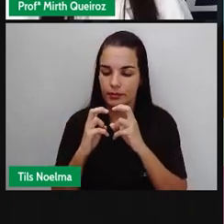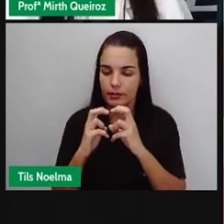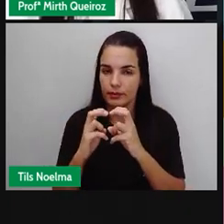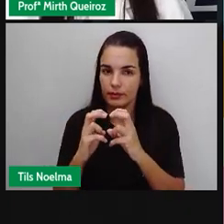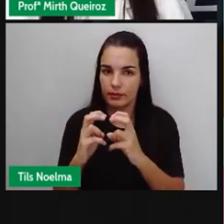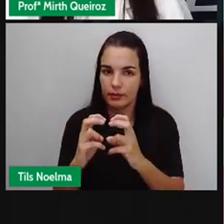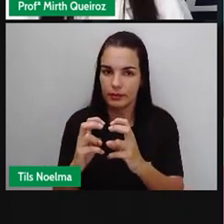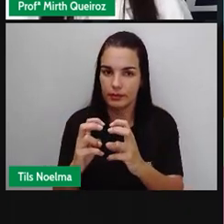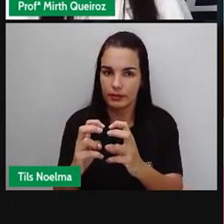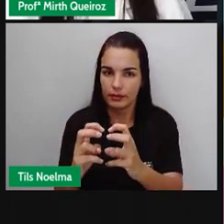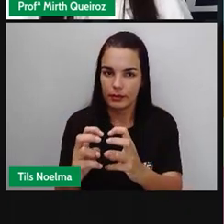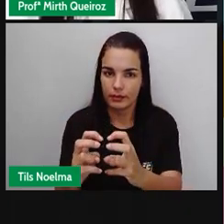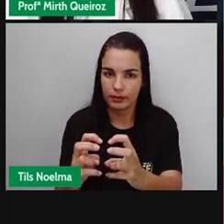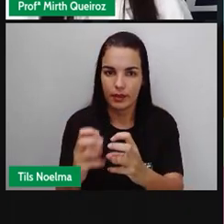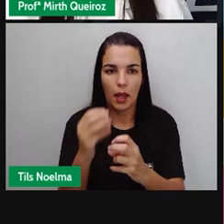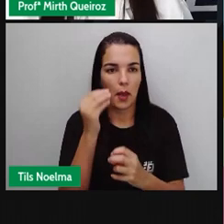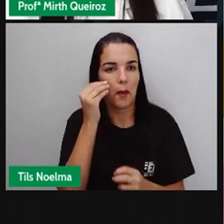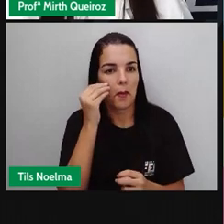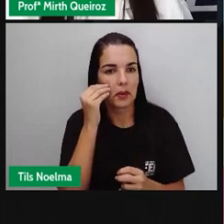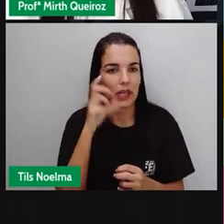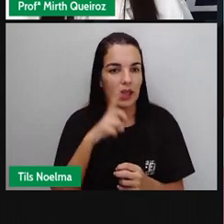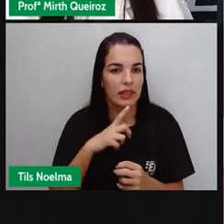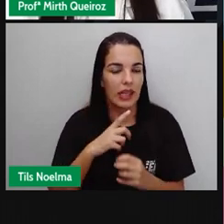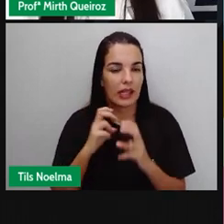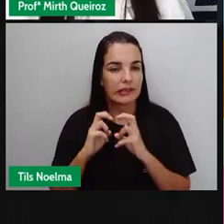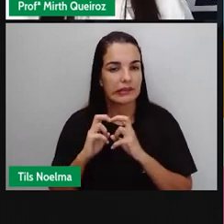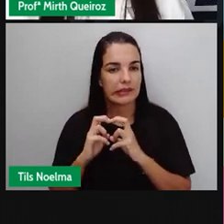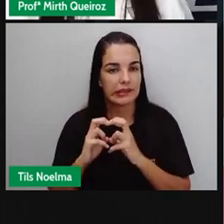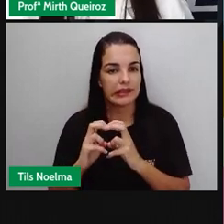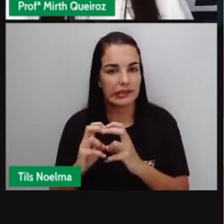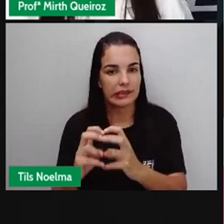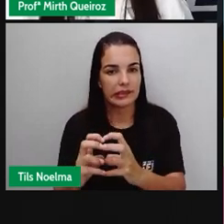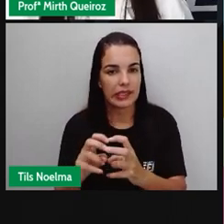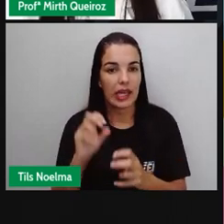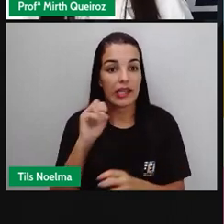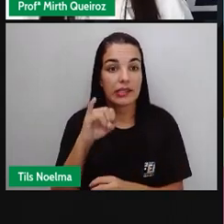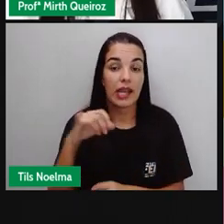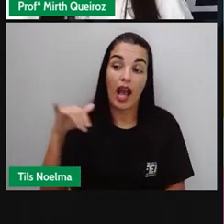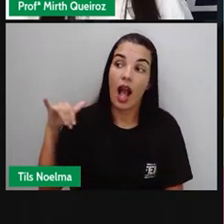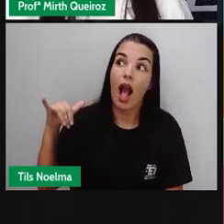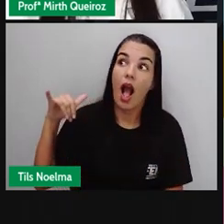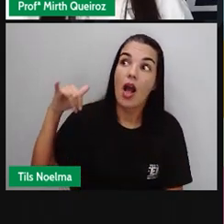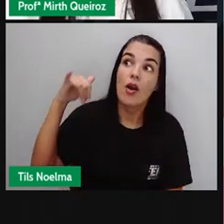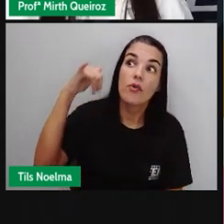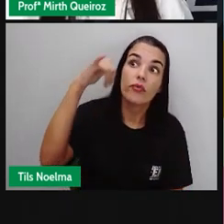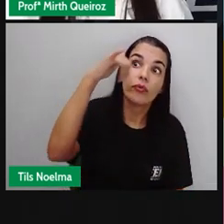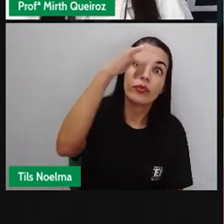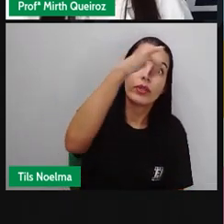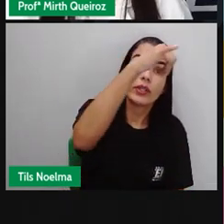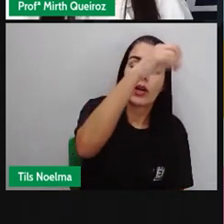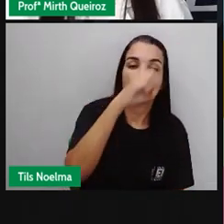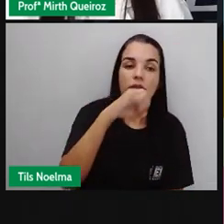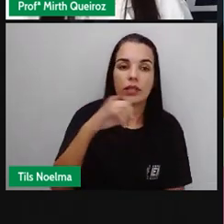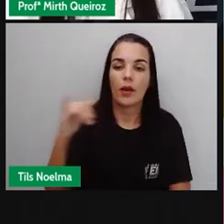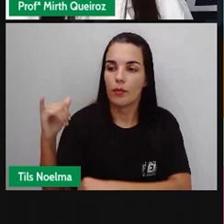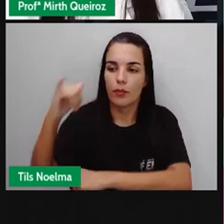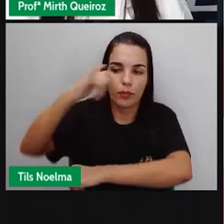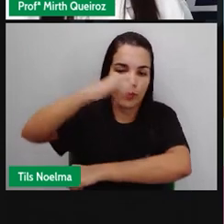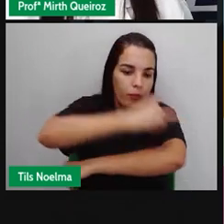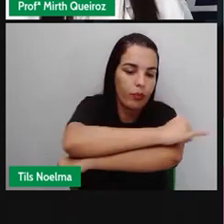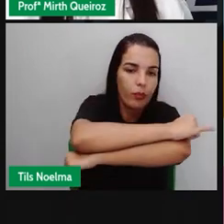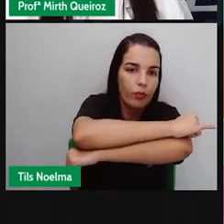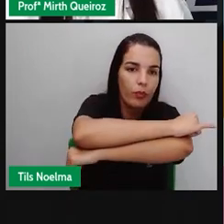gente tem aqui a ferrovia de tráfego, ferrovias planejadas. E aviões para representar aeroportos. Entre